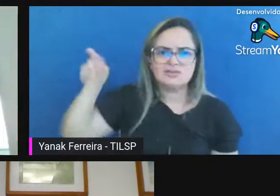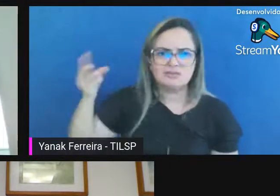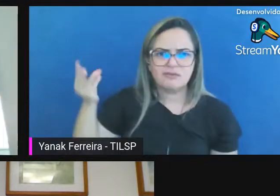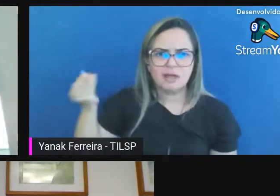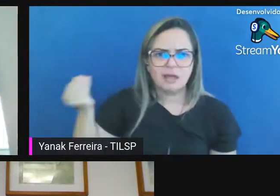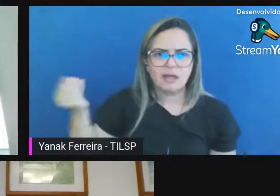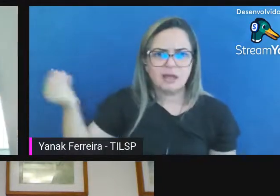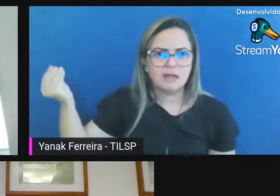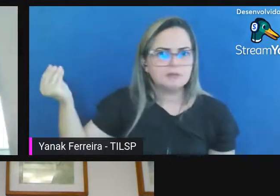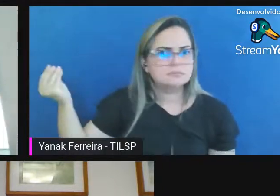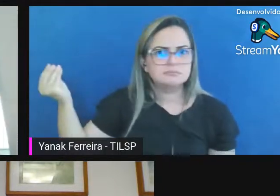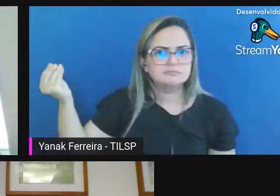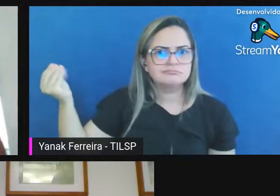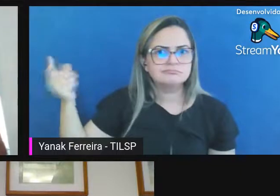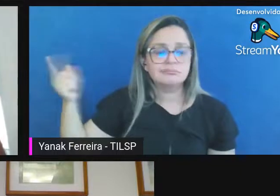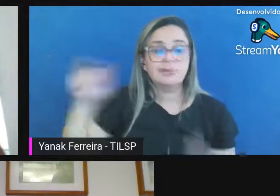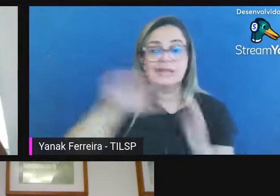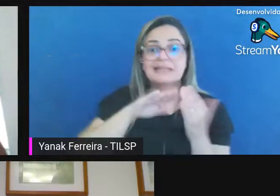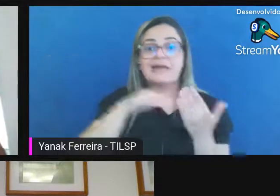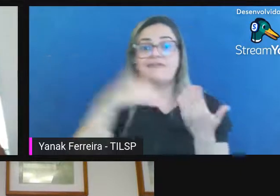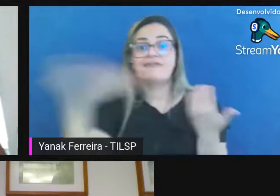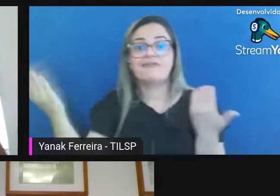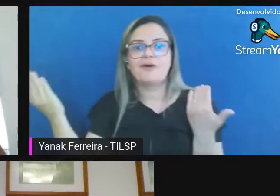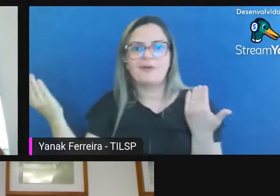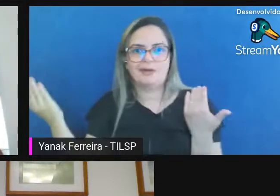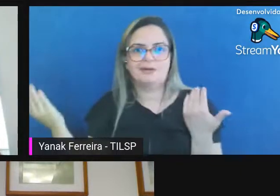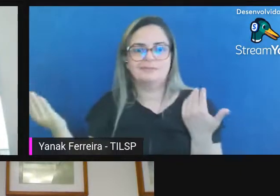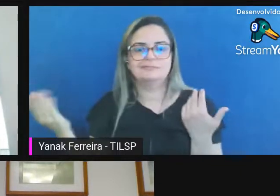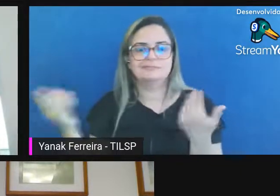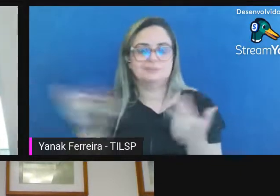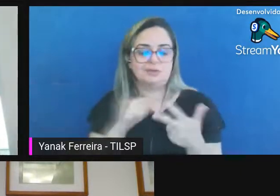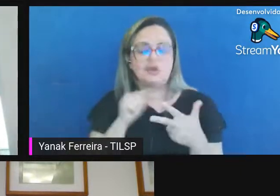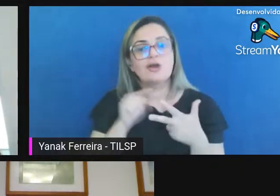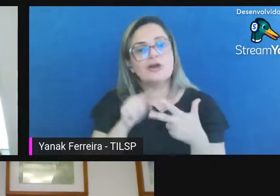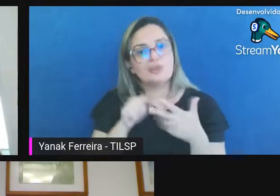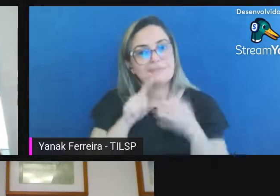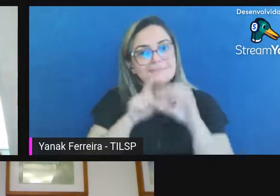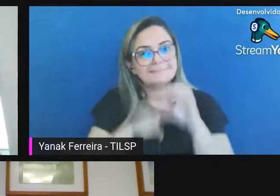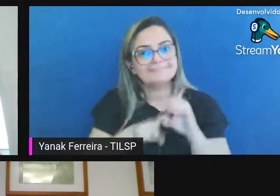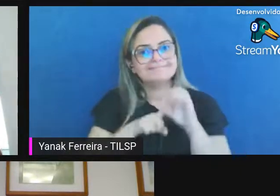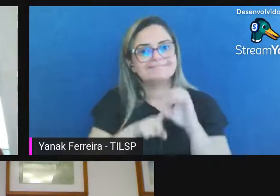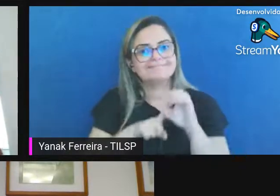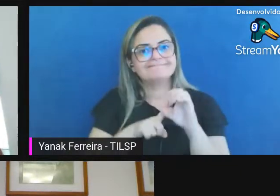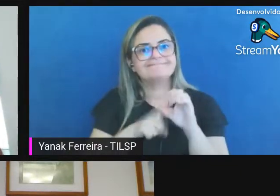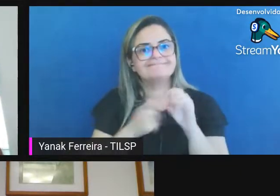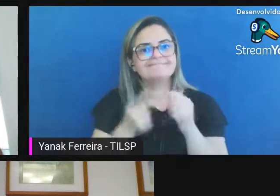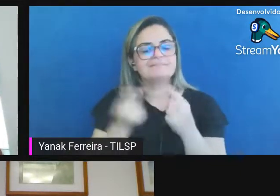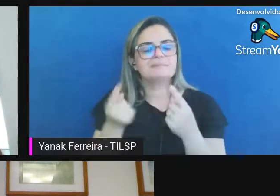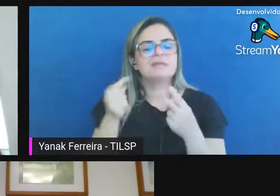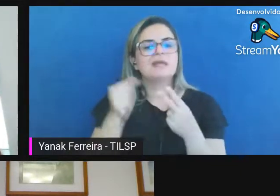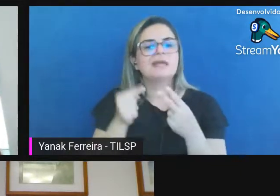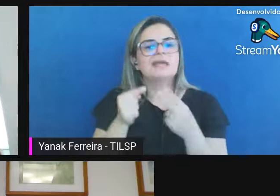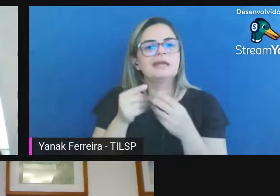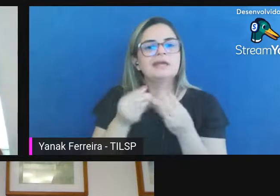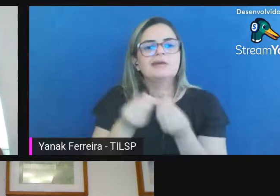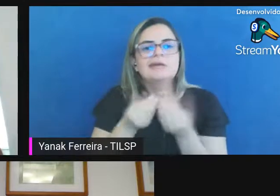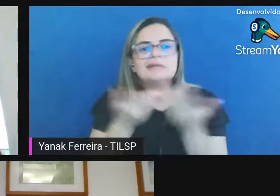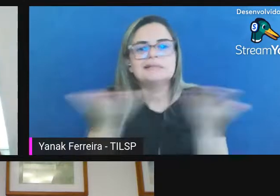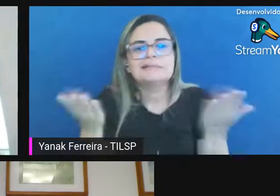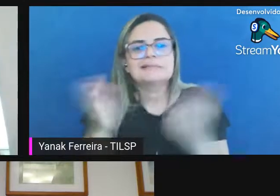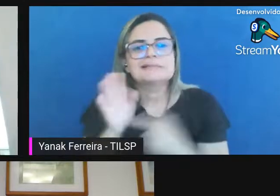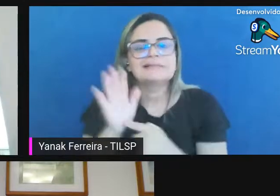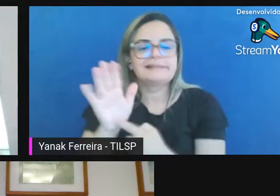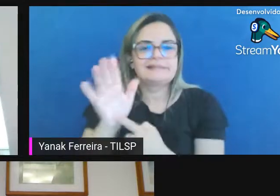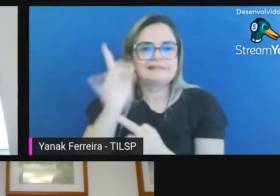não porque está fora da custódia então é a segunda dependência transmissão custódia